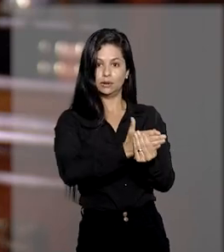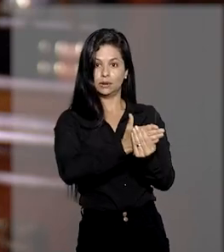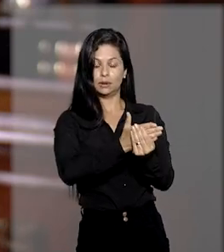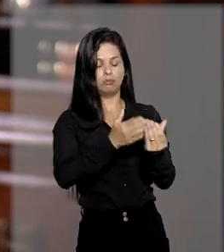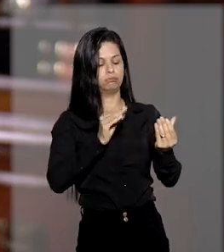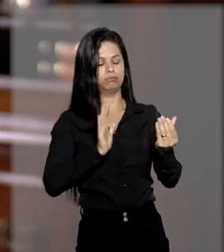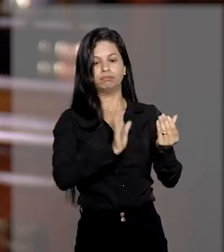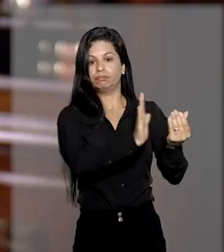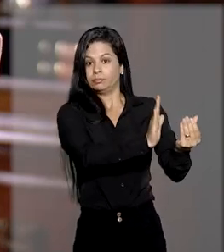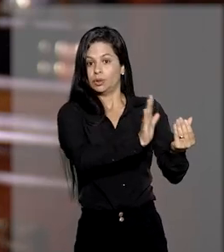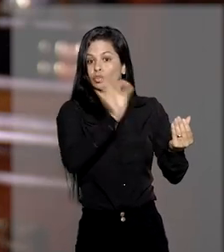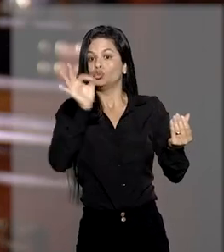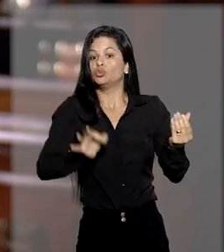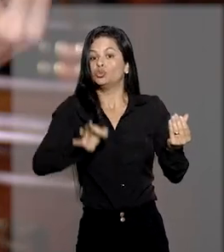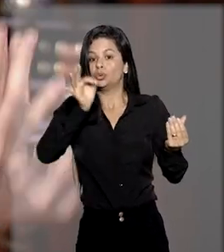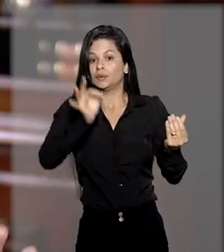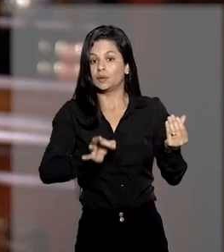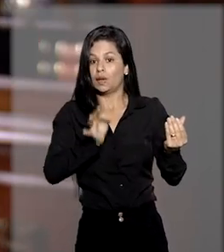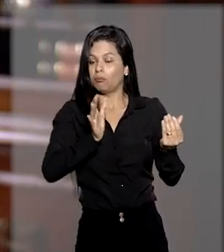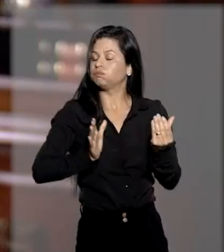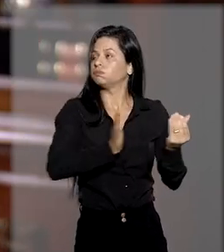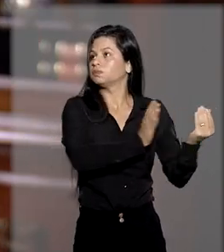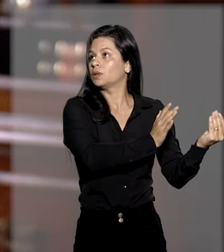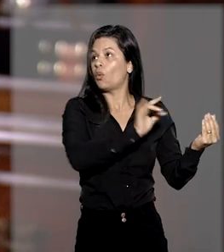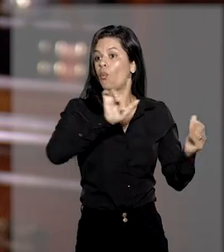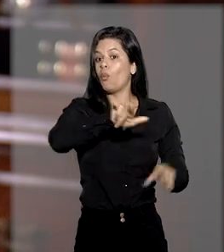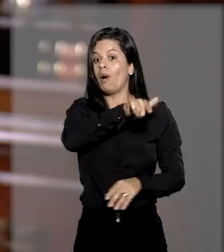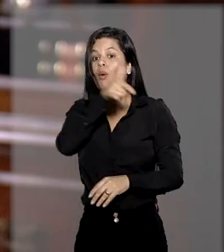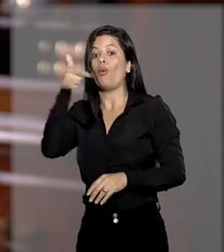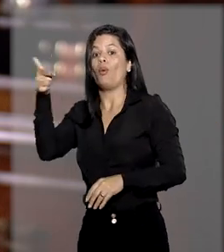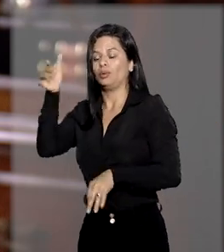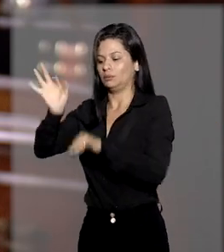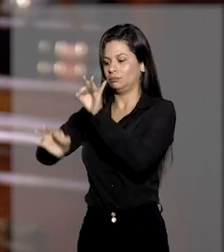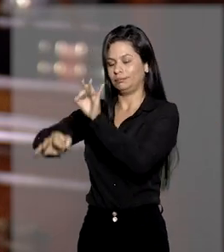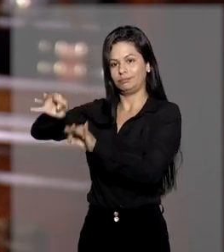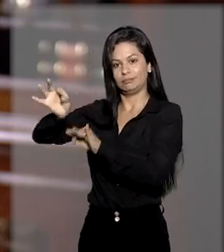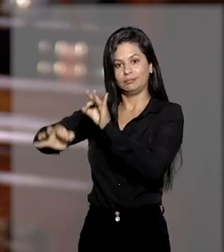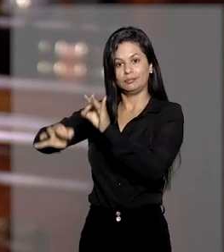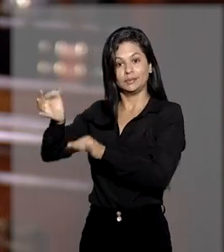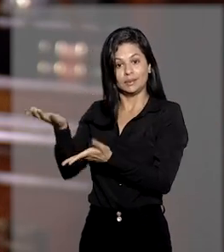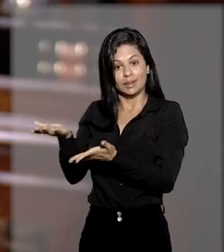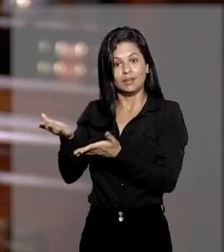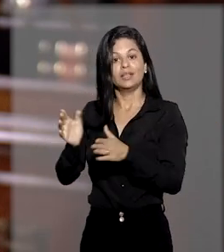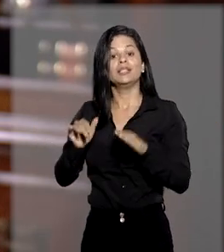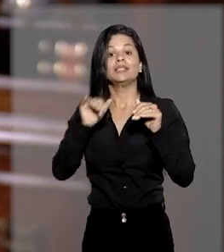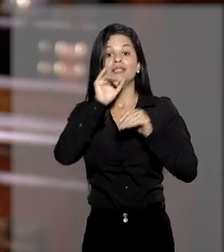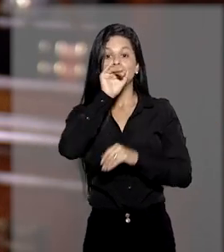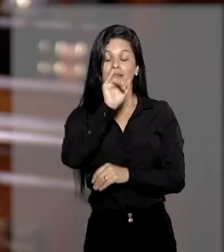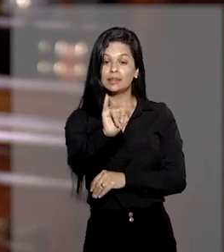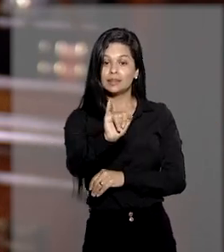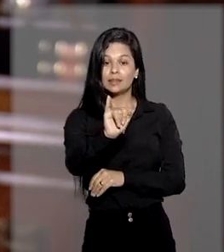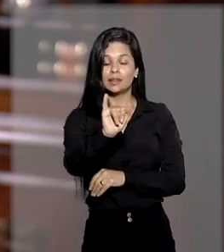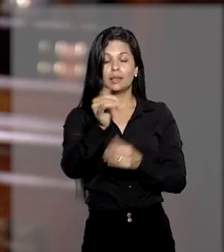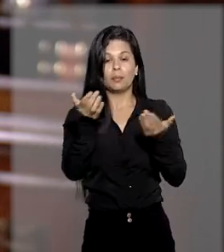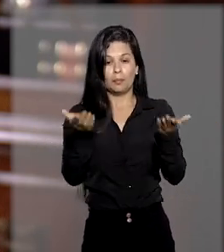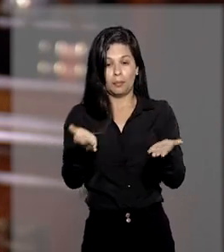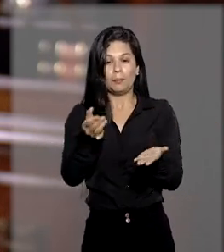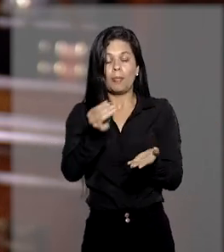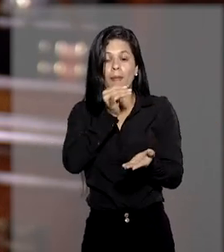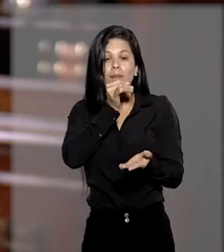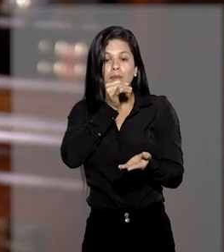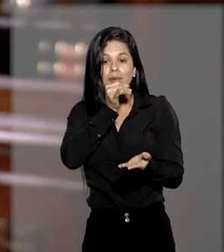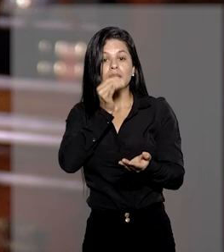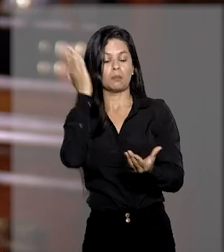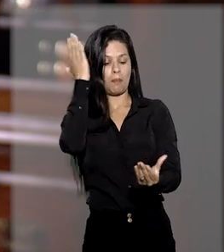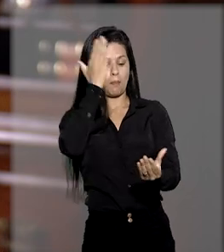por uma outra decisão judicial. Então, se caso eu